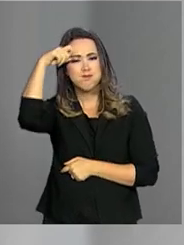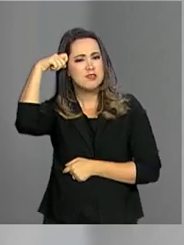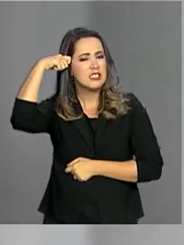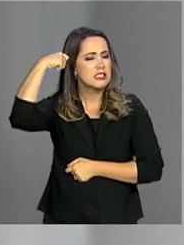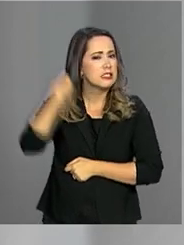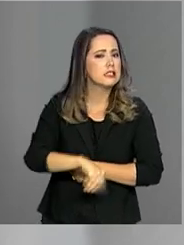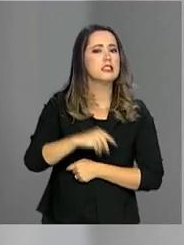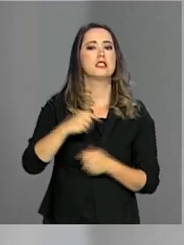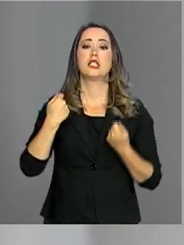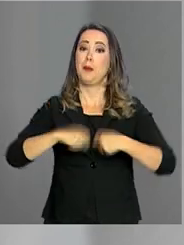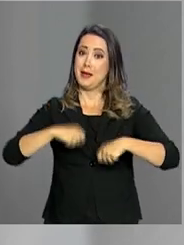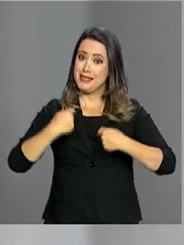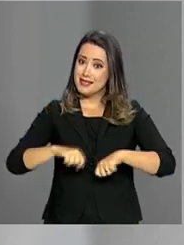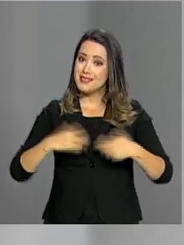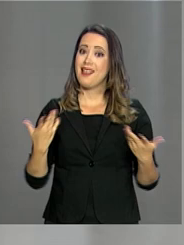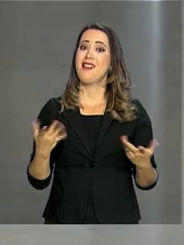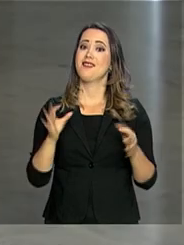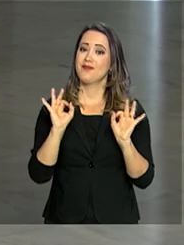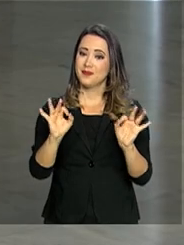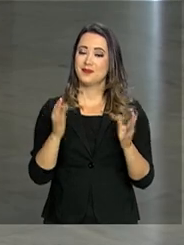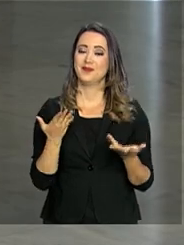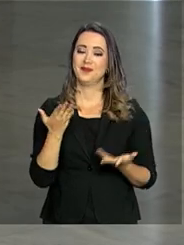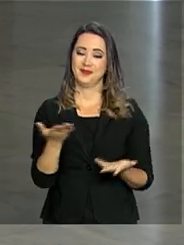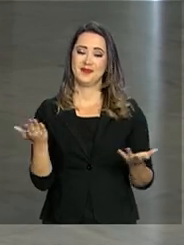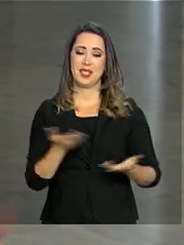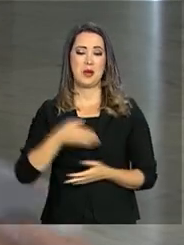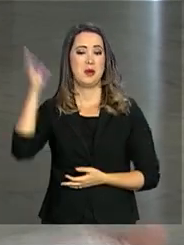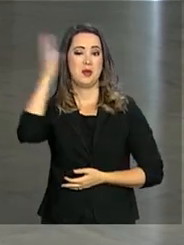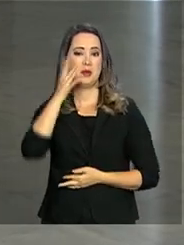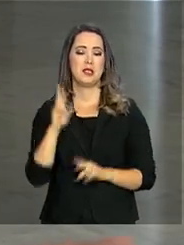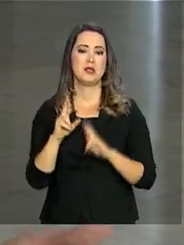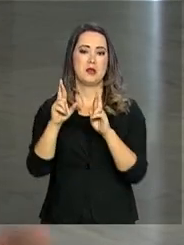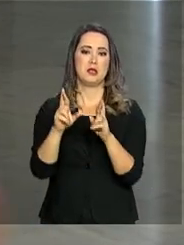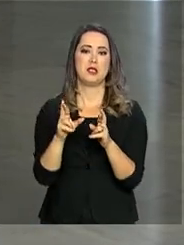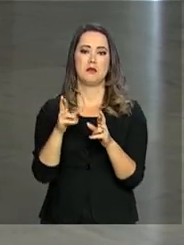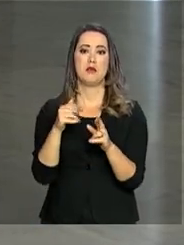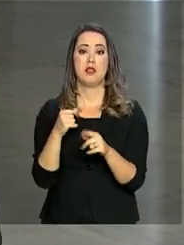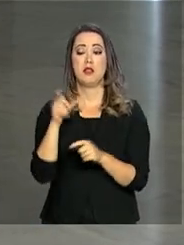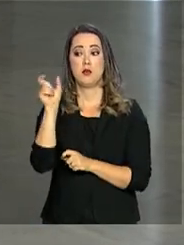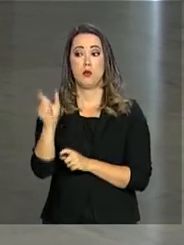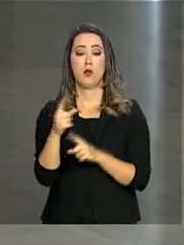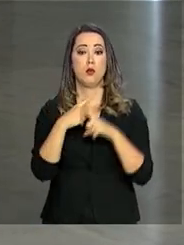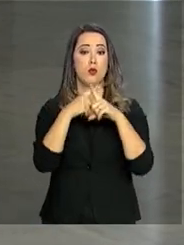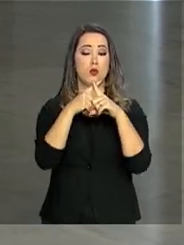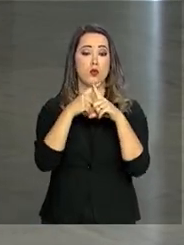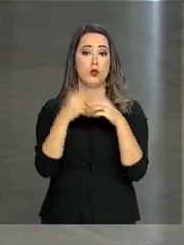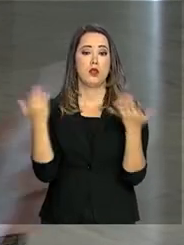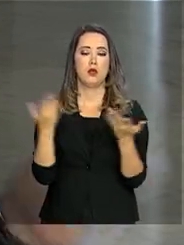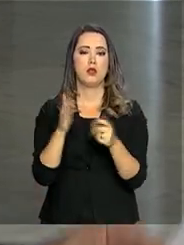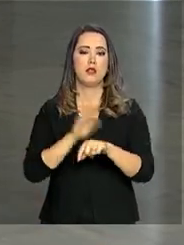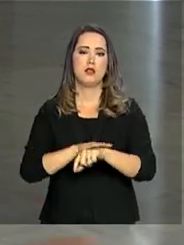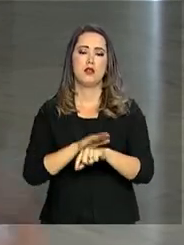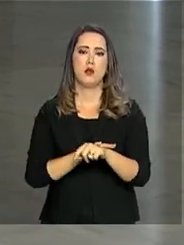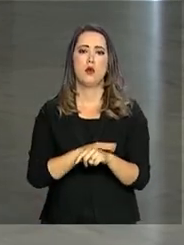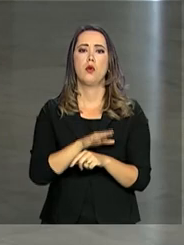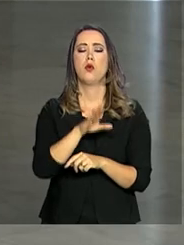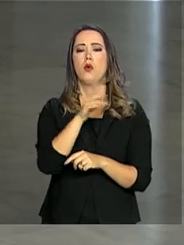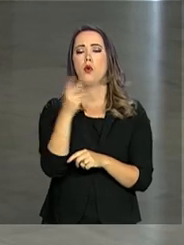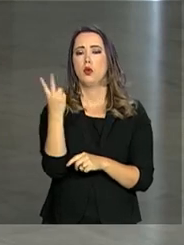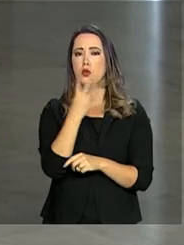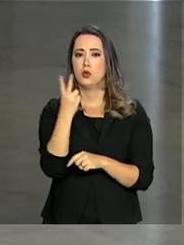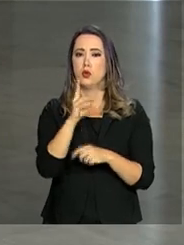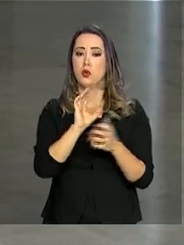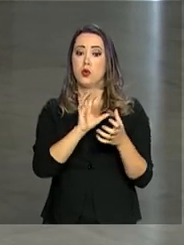e merecida. Agora o Brasil espera quem vencer do confronto que está ocorrendo neste momento entre Bélgica e